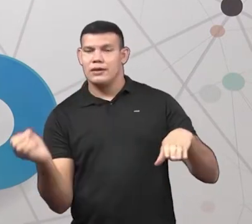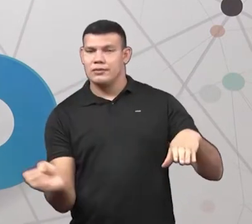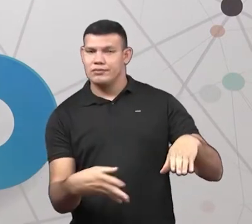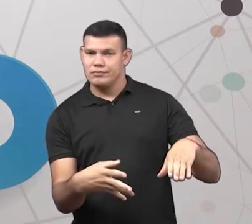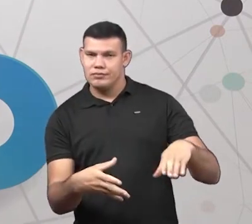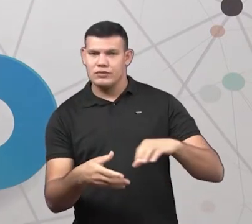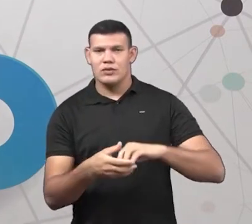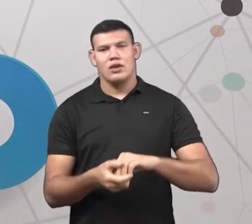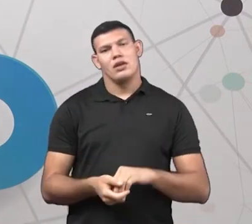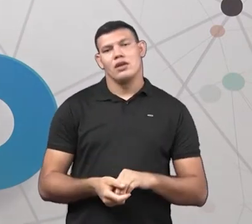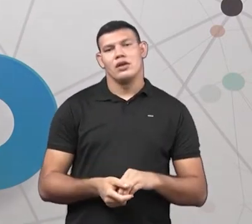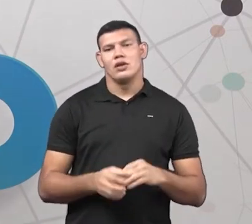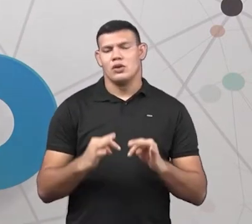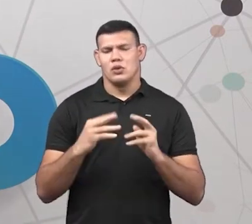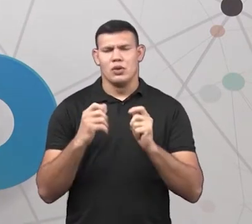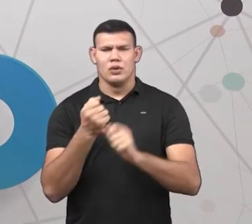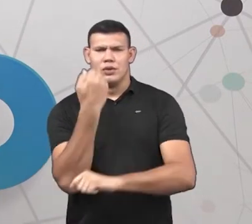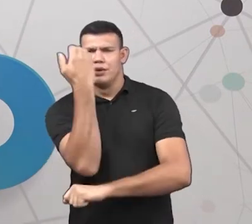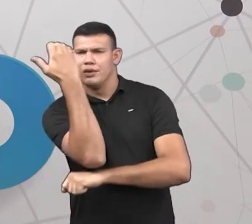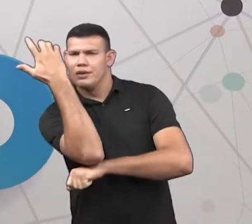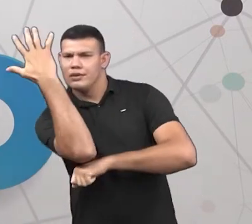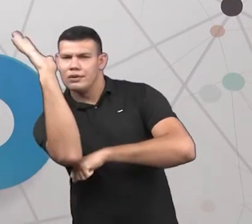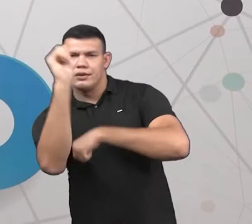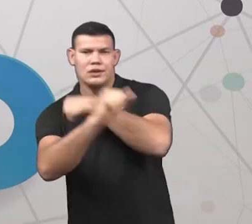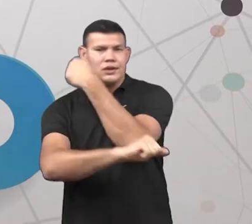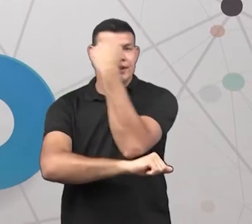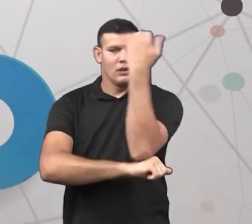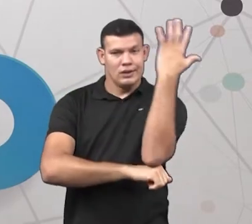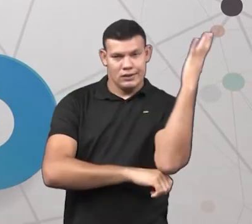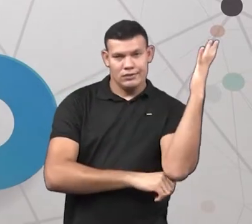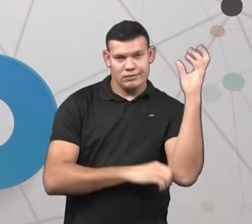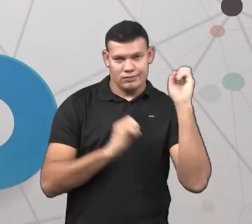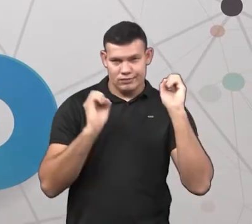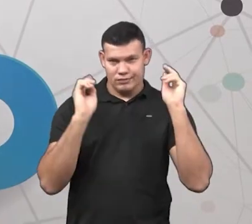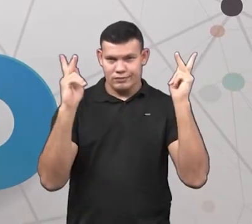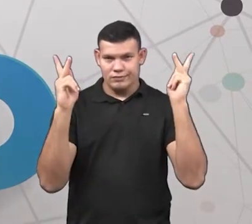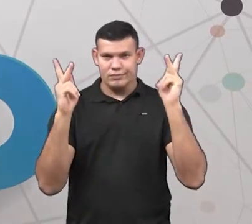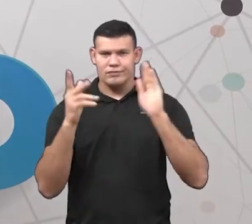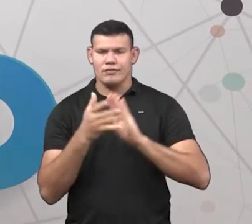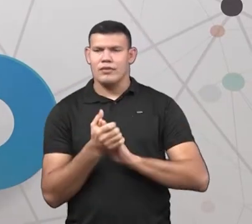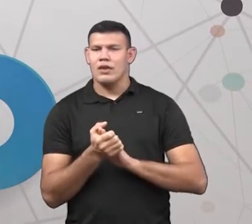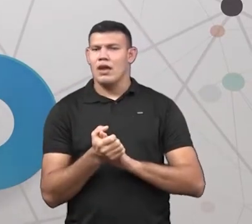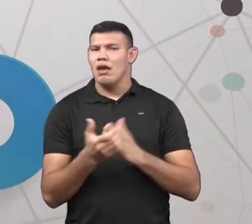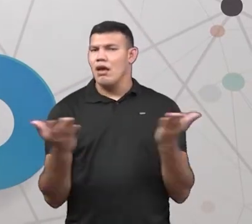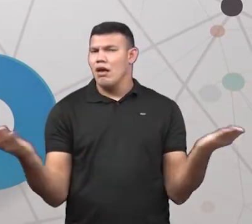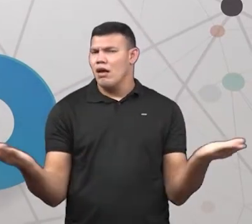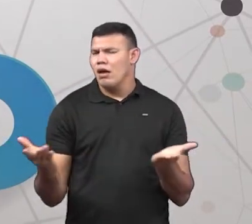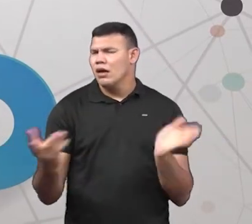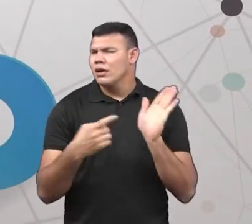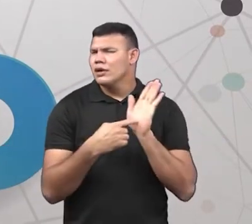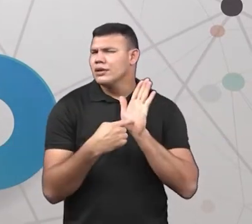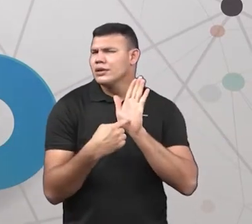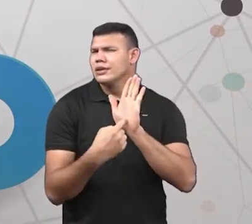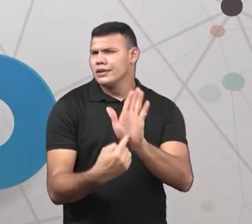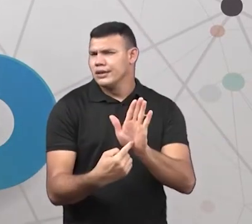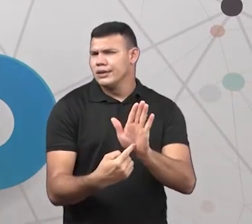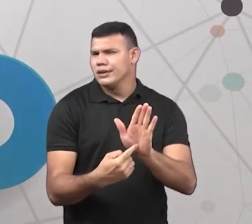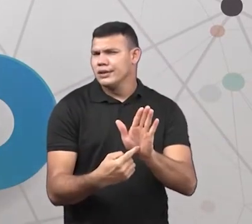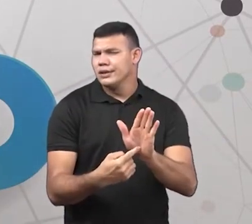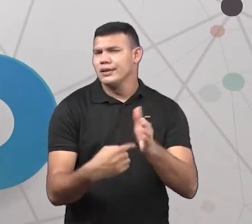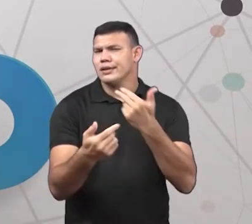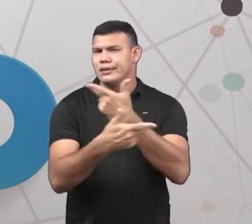ajudar o meio ambiente. Tudo certinho? Agora eu quero mostrar para vocês alguns